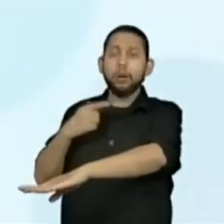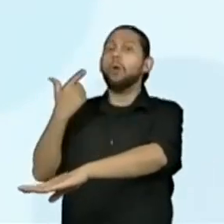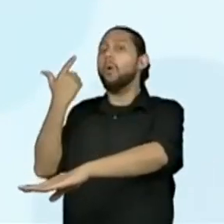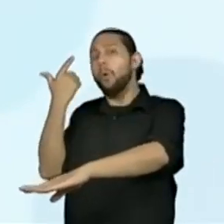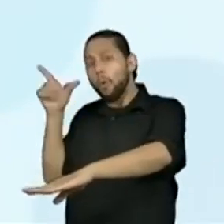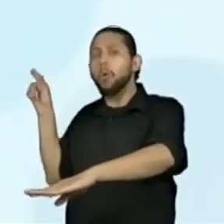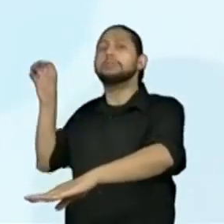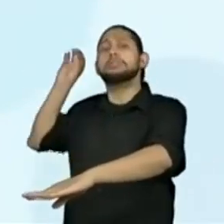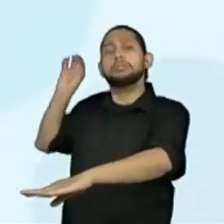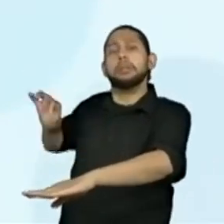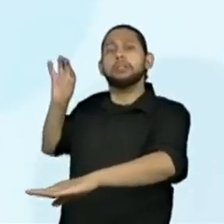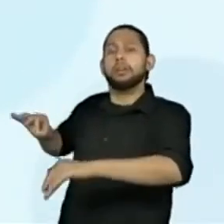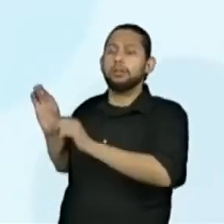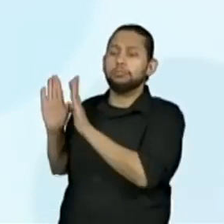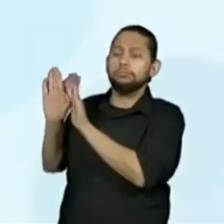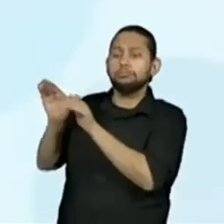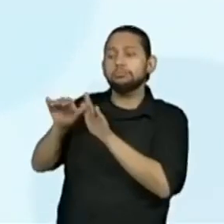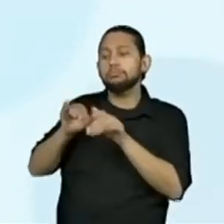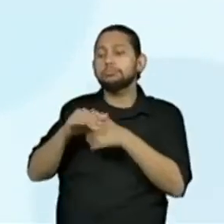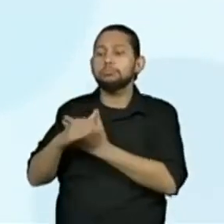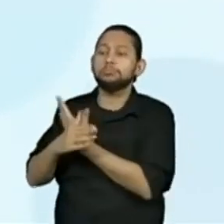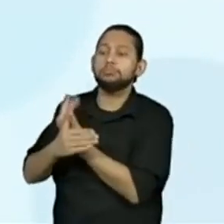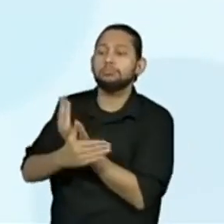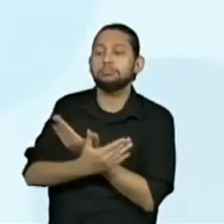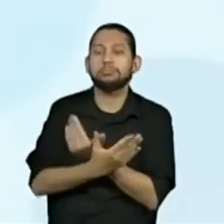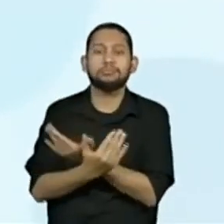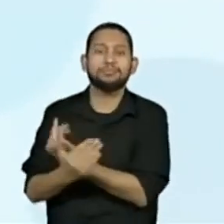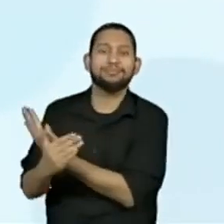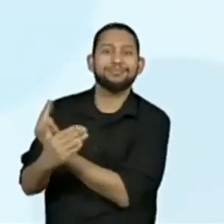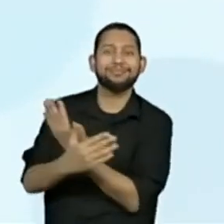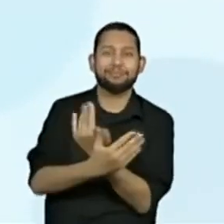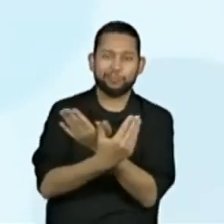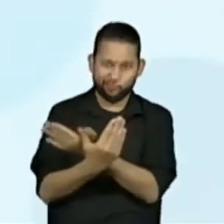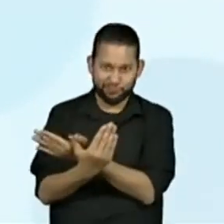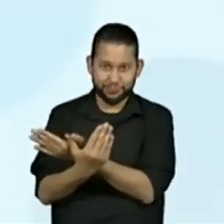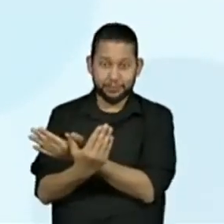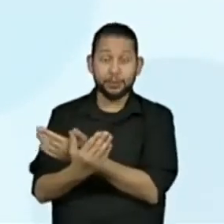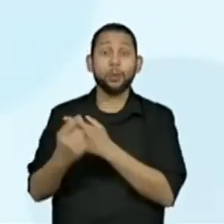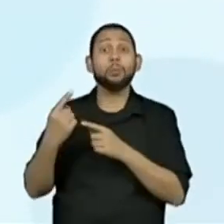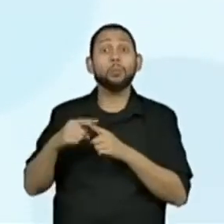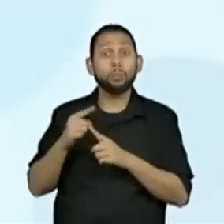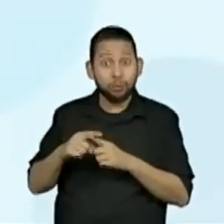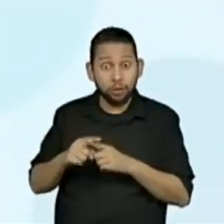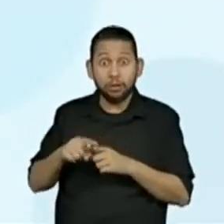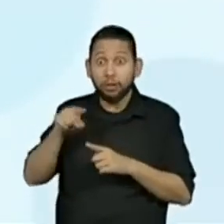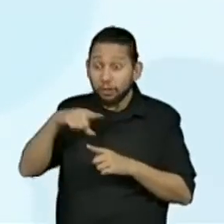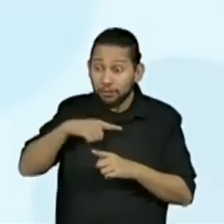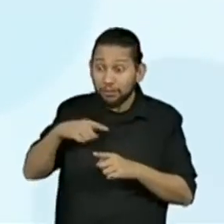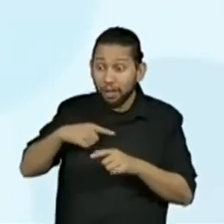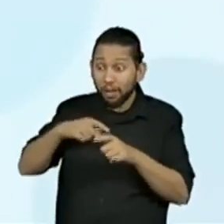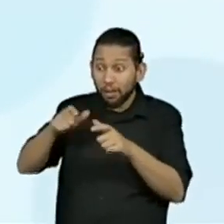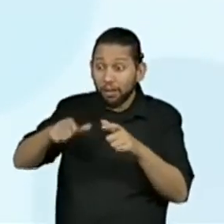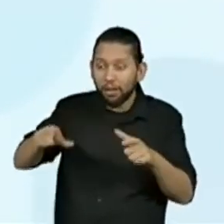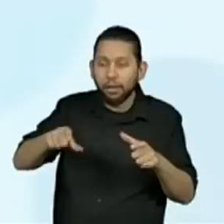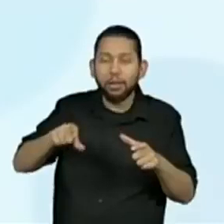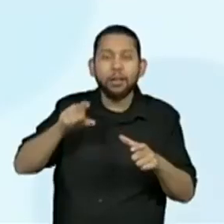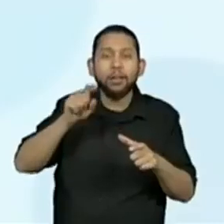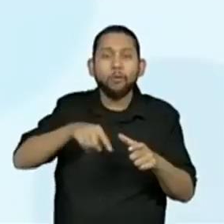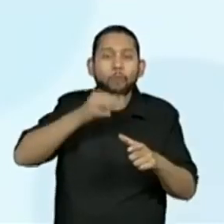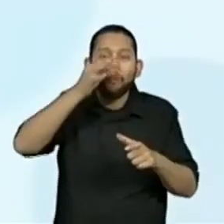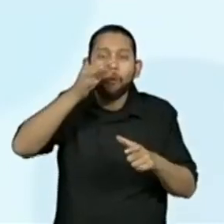maioria das vezes, as herbívoras aparecem em todos os lugares onde existe